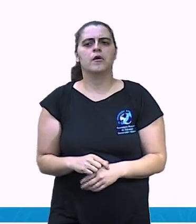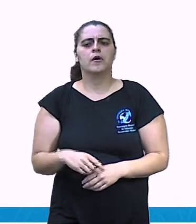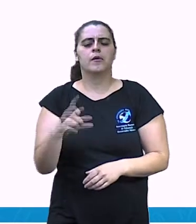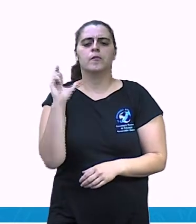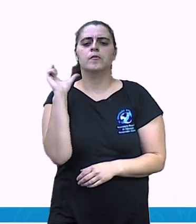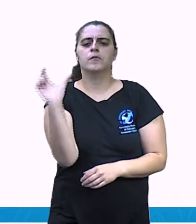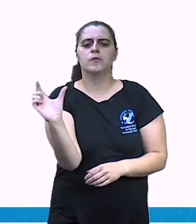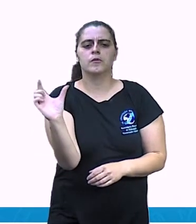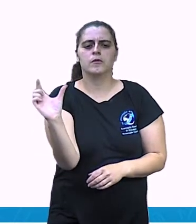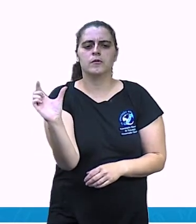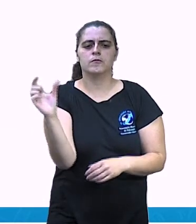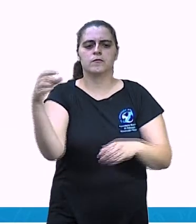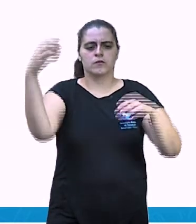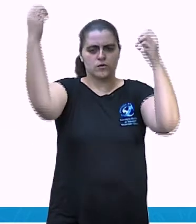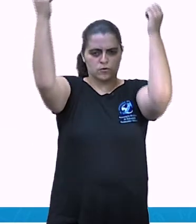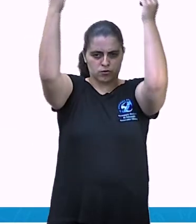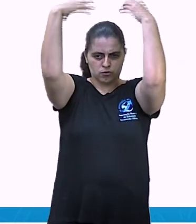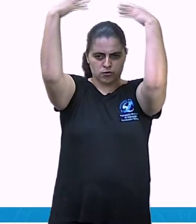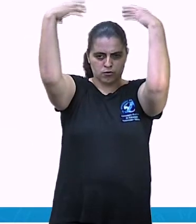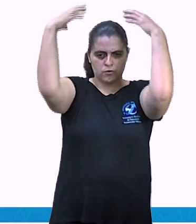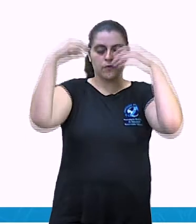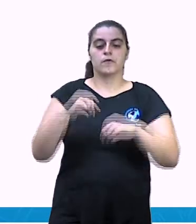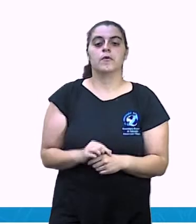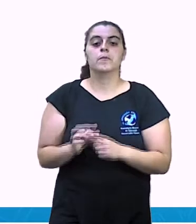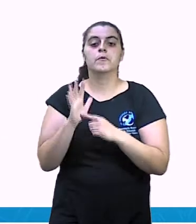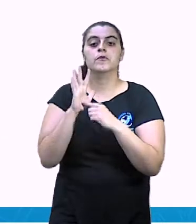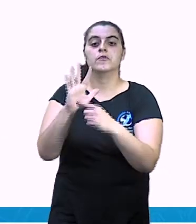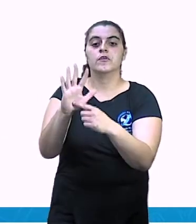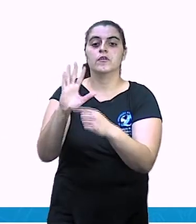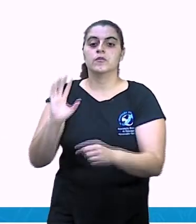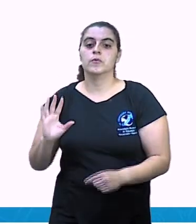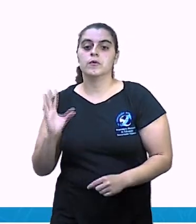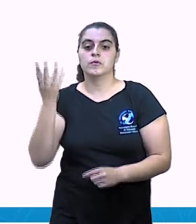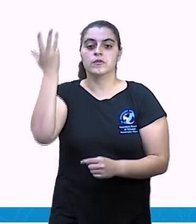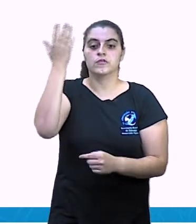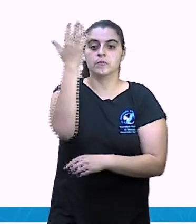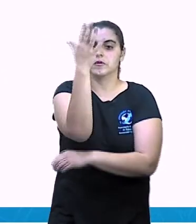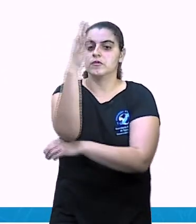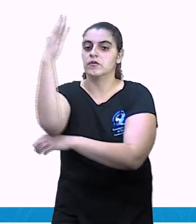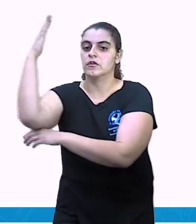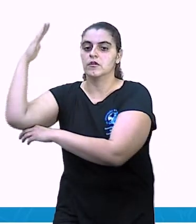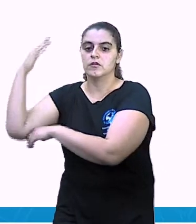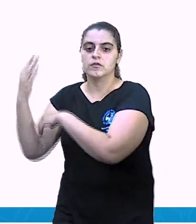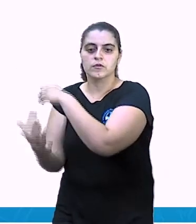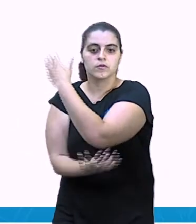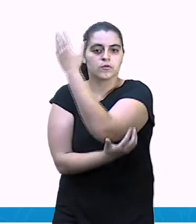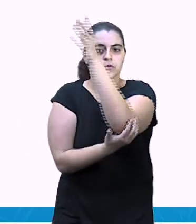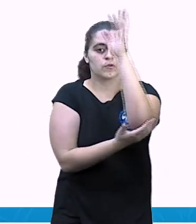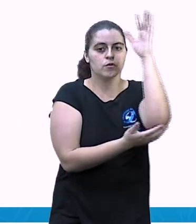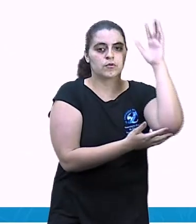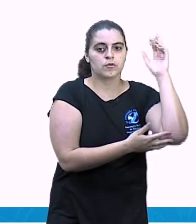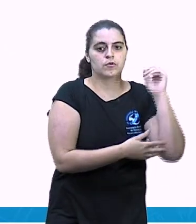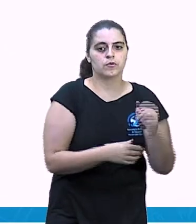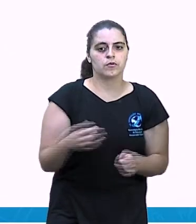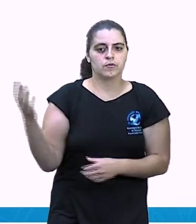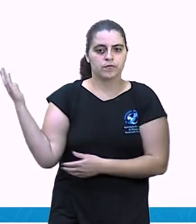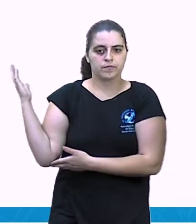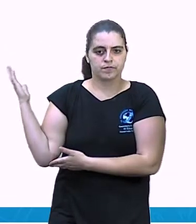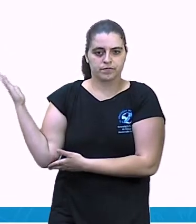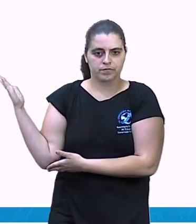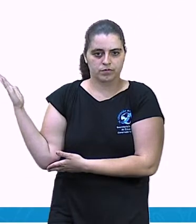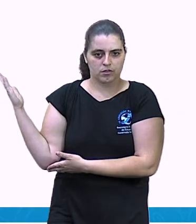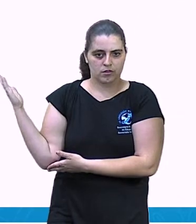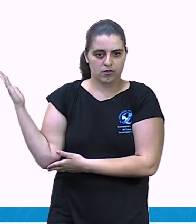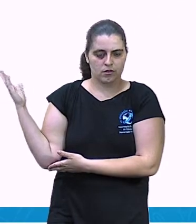choveu indica um fenômeno da natureza. Então, choveu também é um